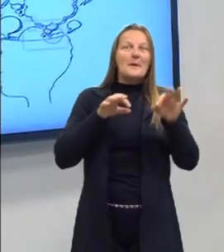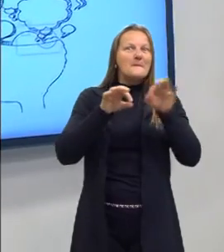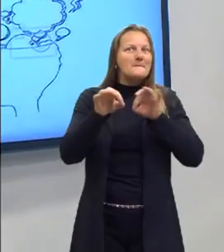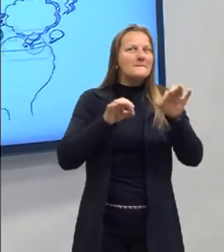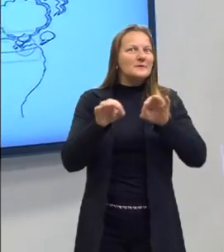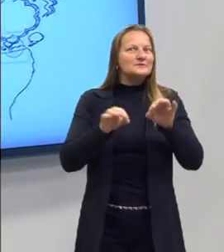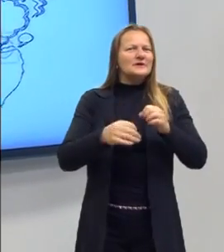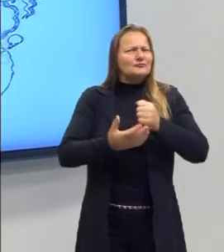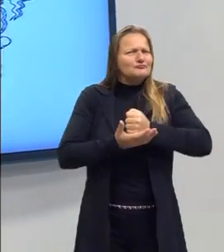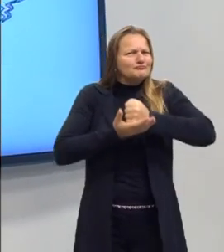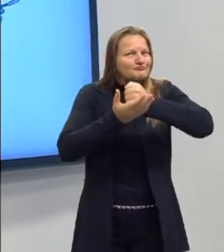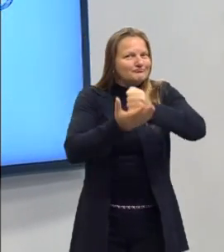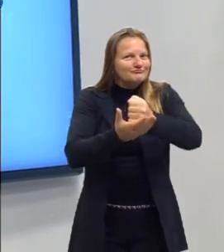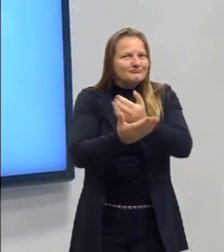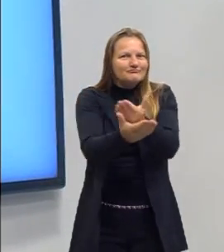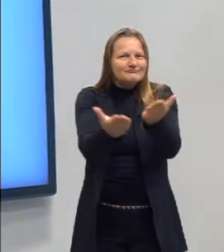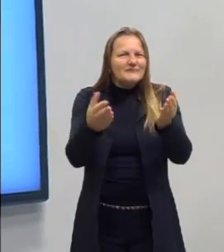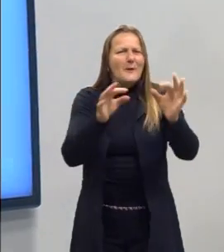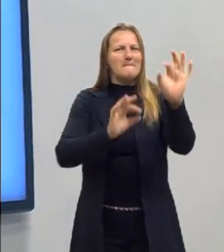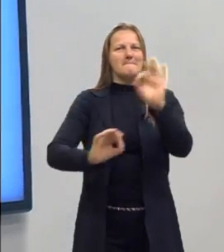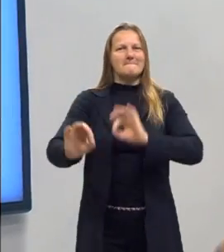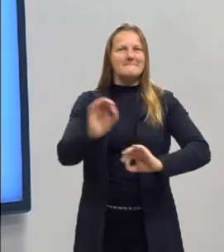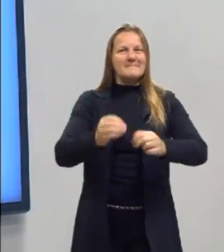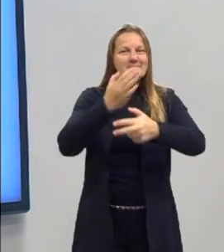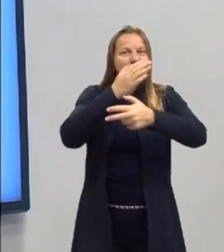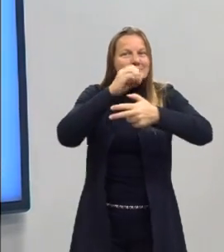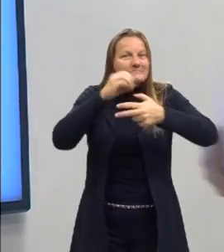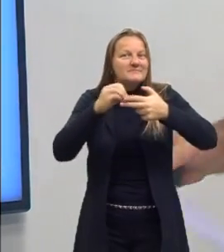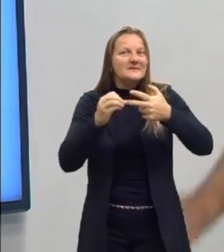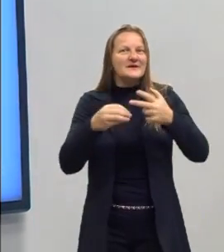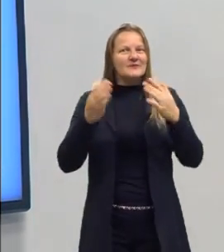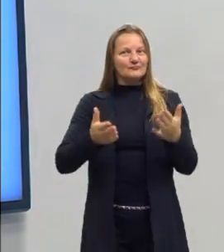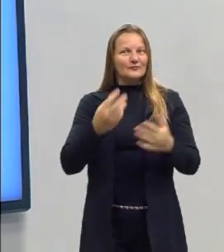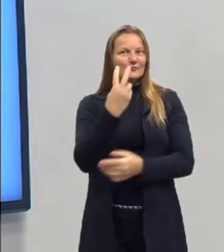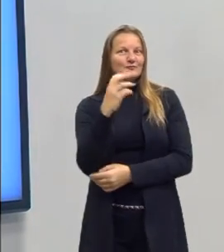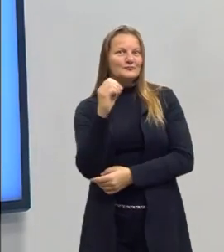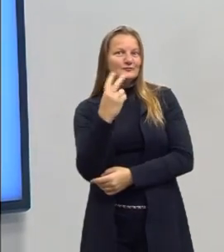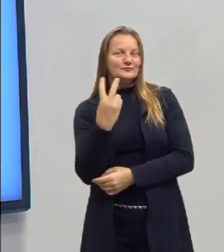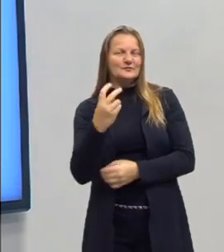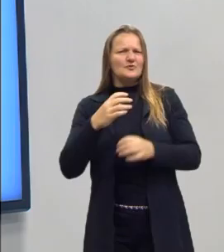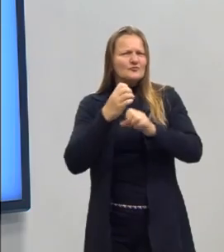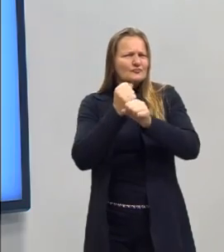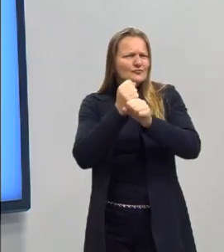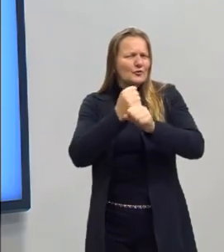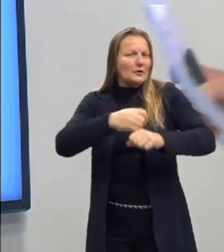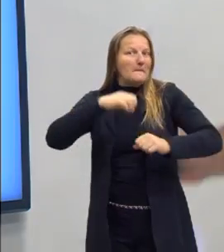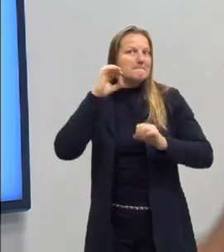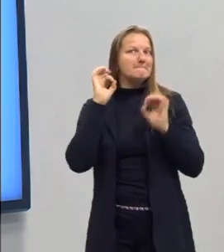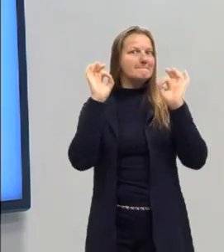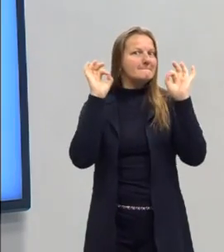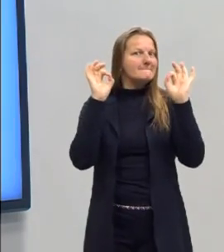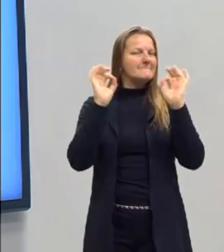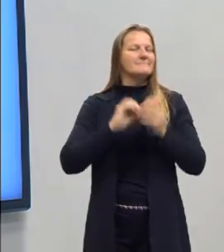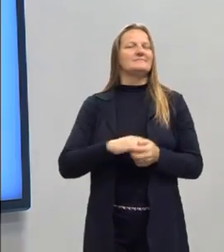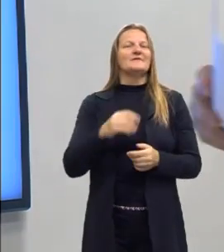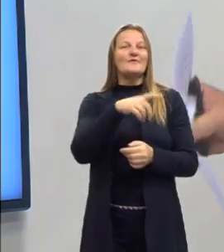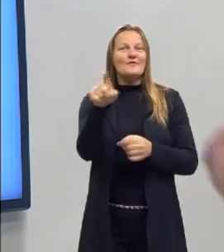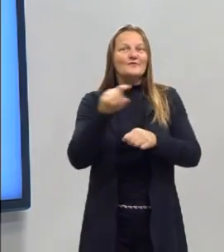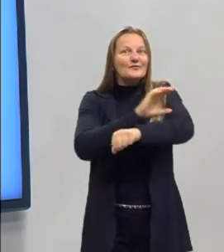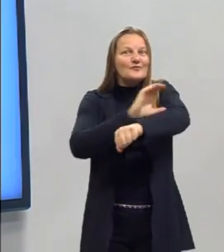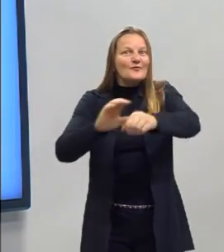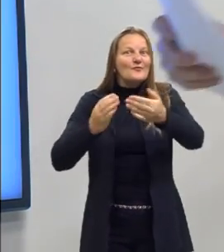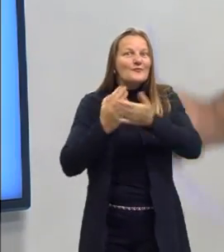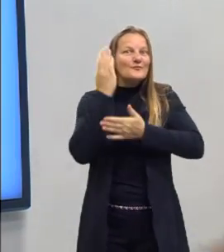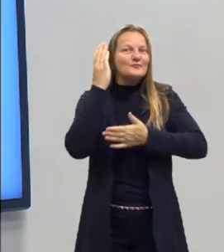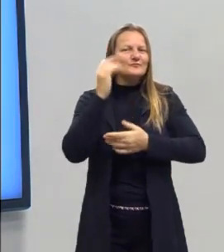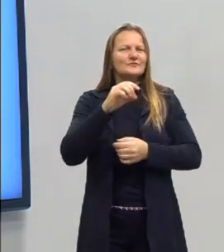que está te ajudando a você se preparar para o ENEM desse ano, para você tirar uma nota excelente de ser aprovado no curso que você gosta,